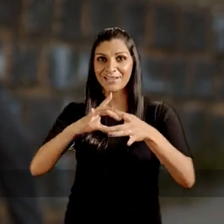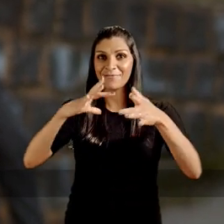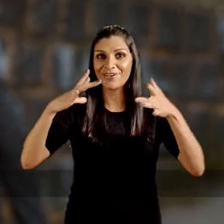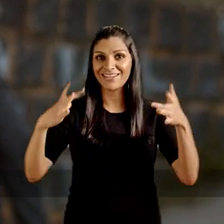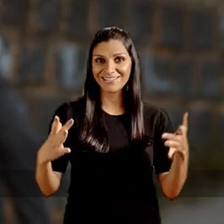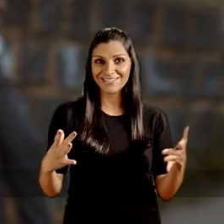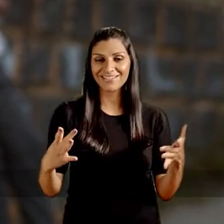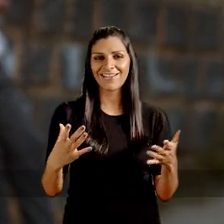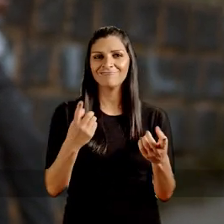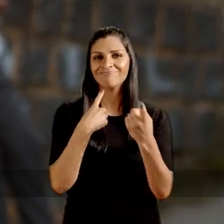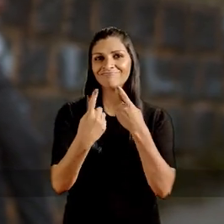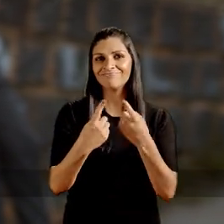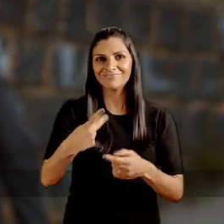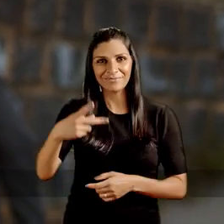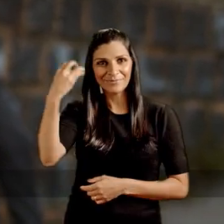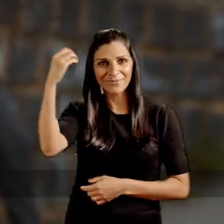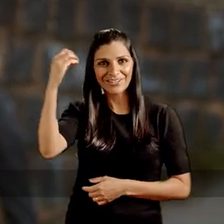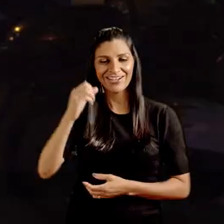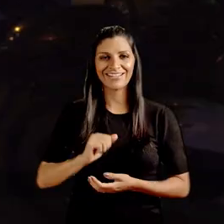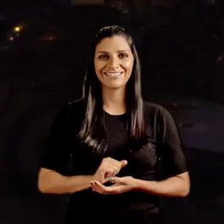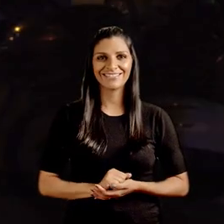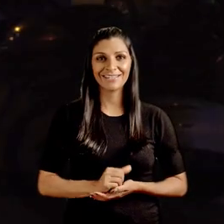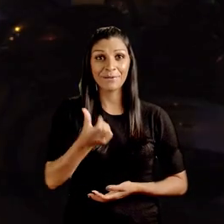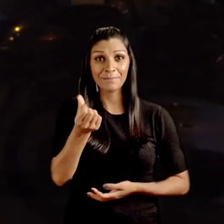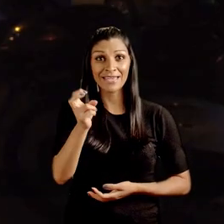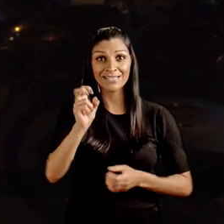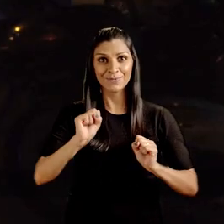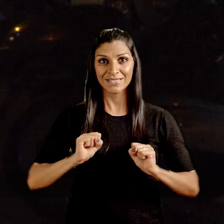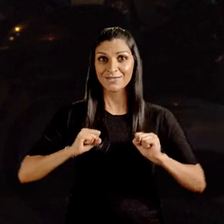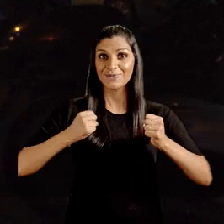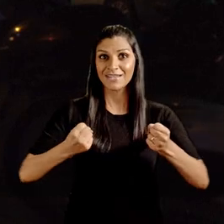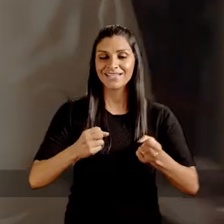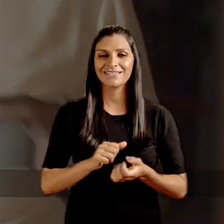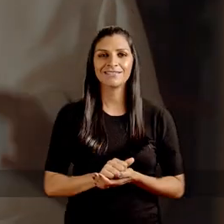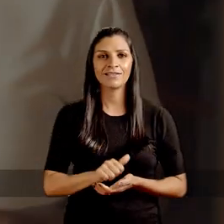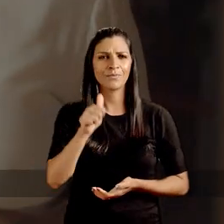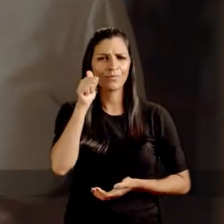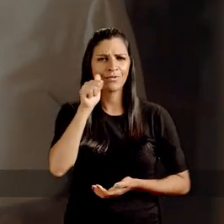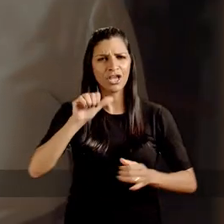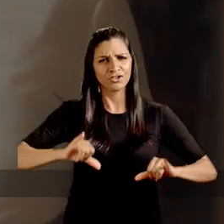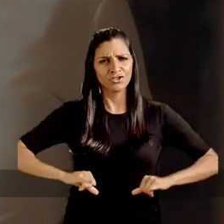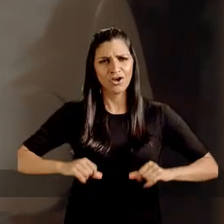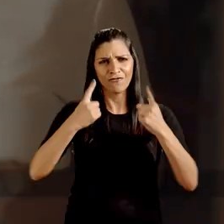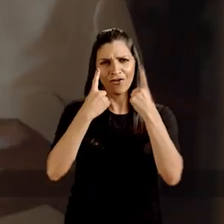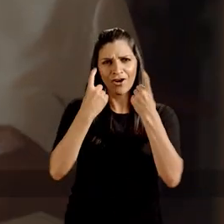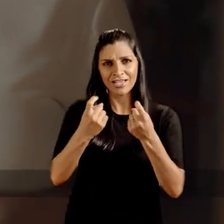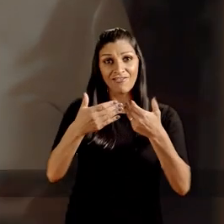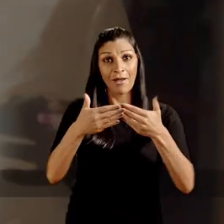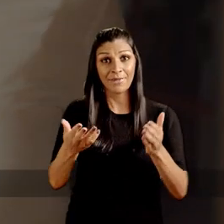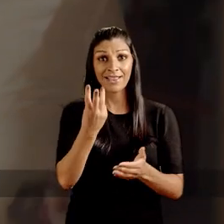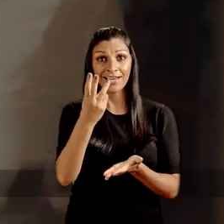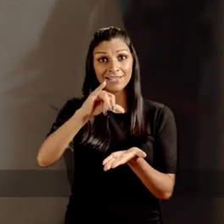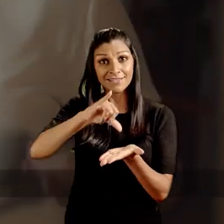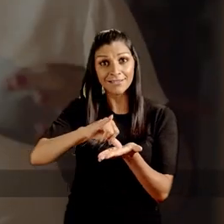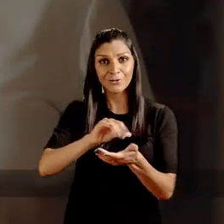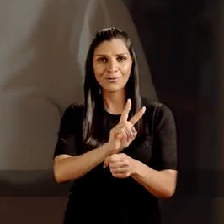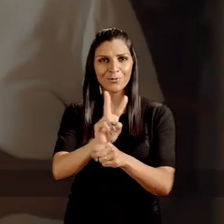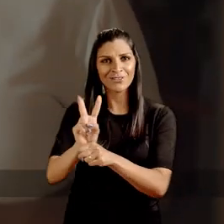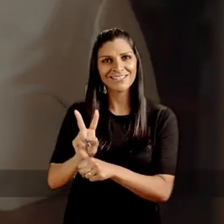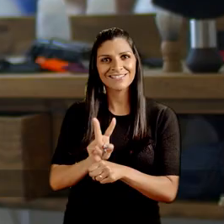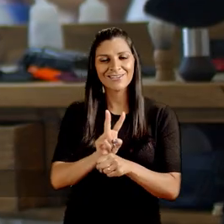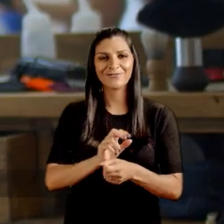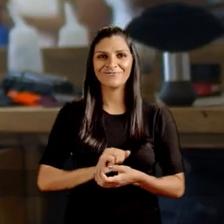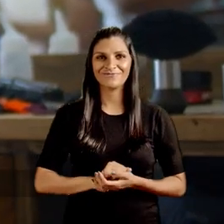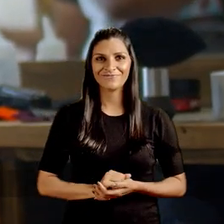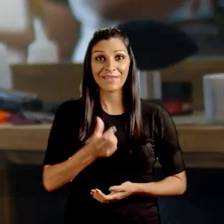a democracia e o diálogo em Porto Alegre. 65 é segurança. Para as mulheres vítimas de violência, vamos abrir três centros de